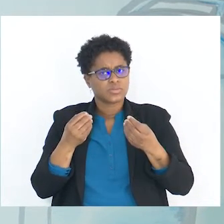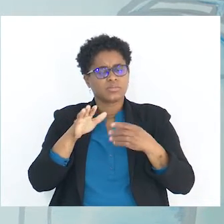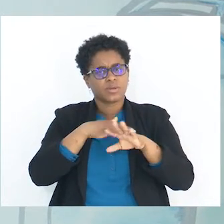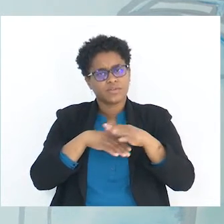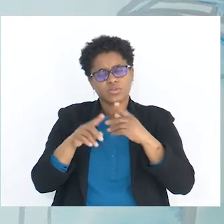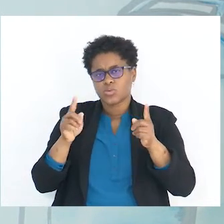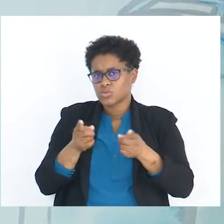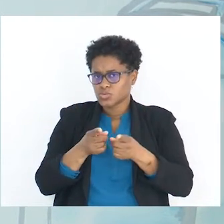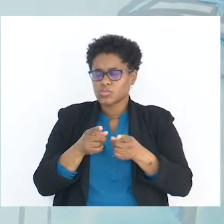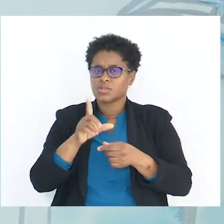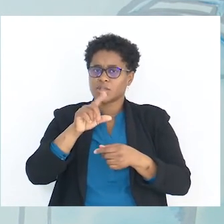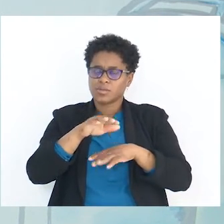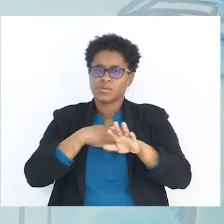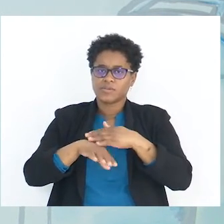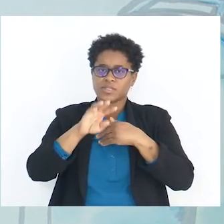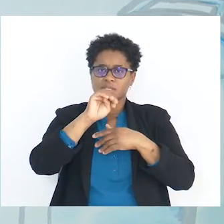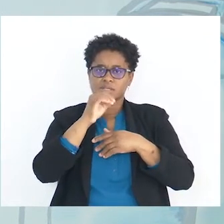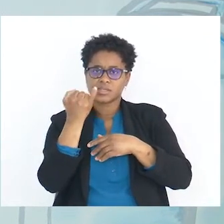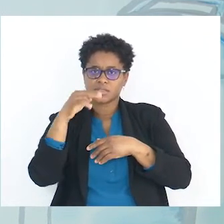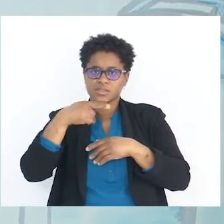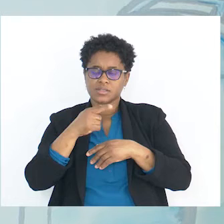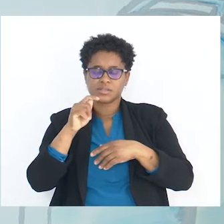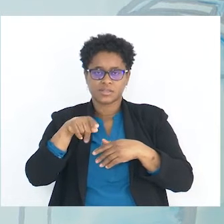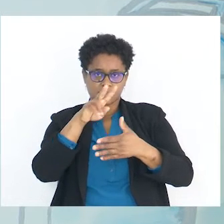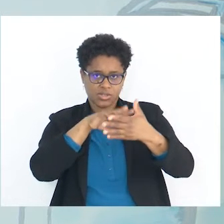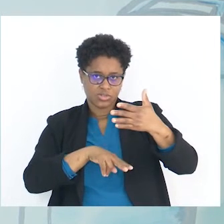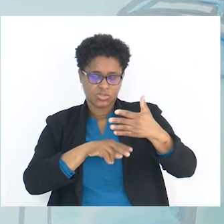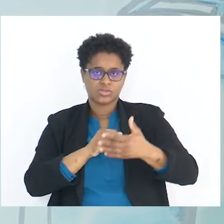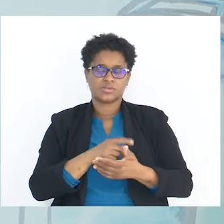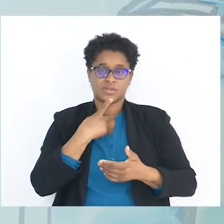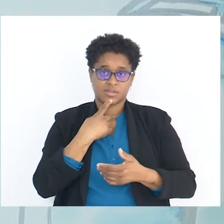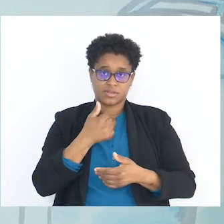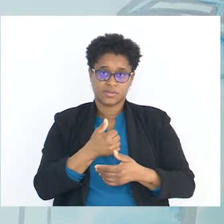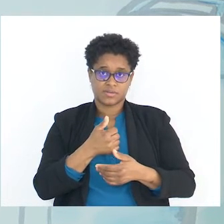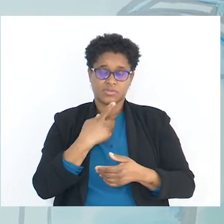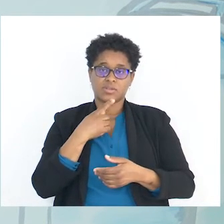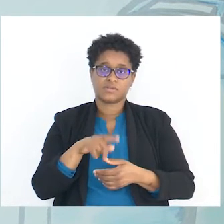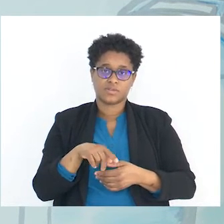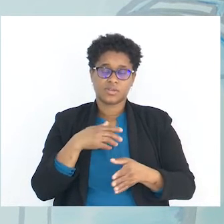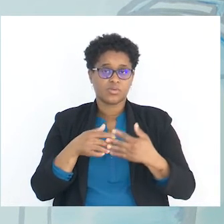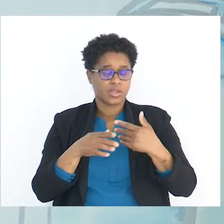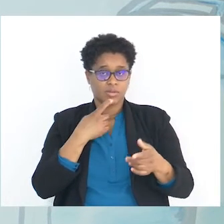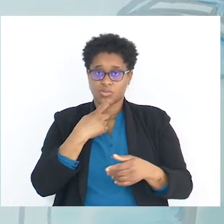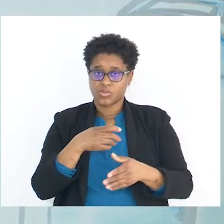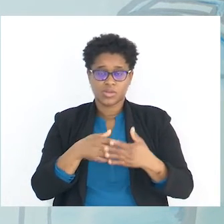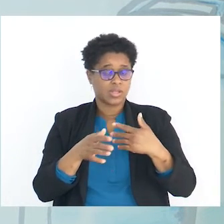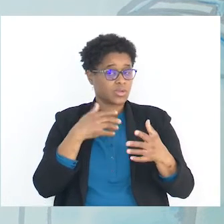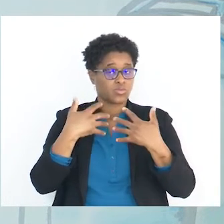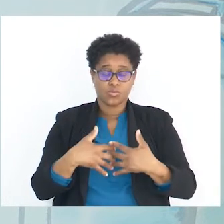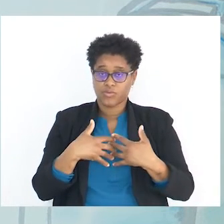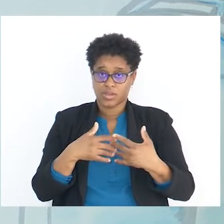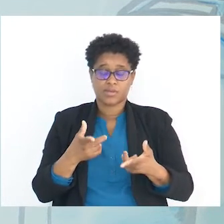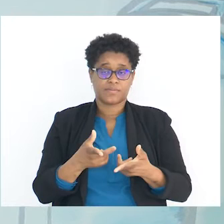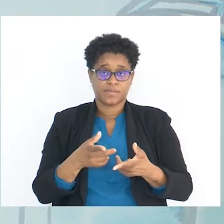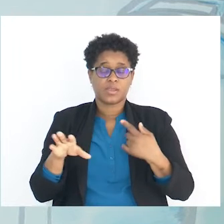para fazeres o resumo e para fazeres a síntese desse texto. Beleza? Outra vez, qualquer pergunta, qualquer